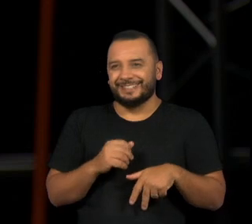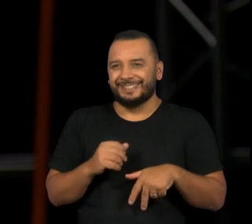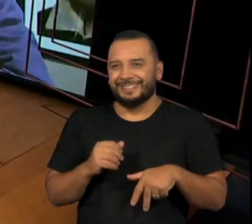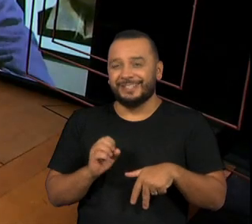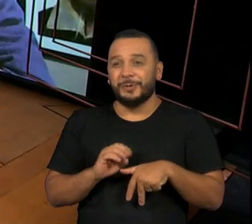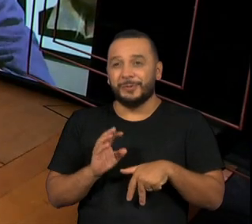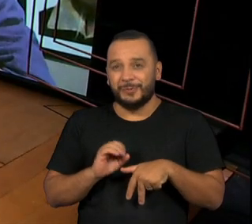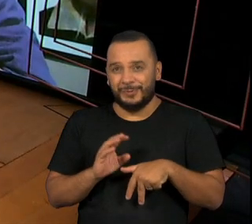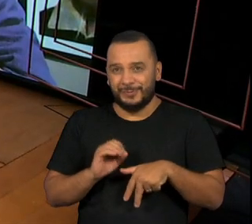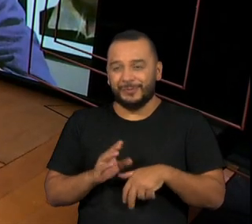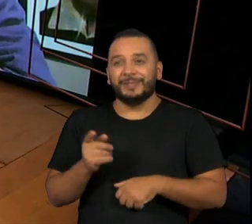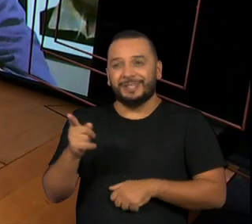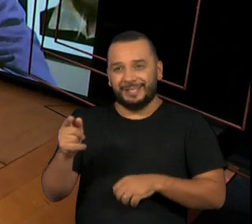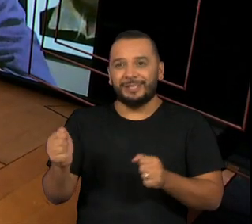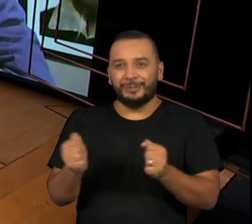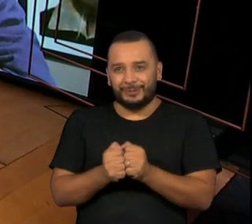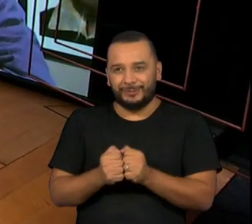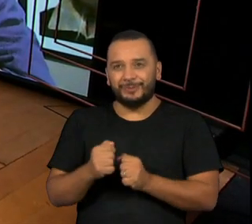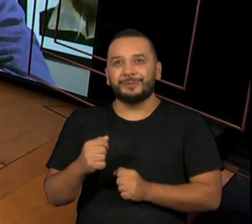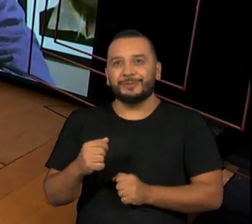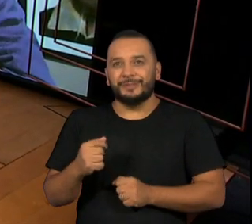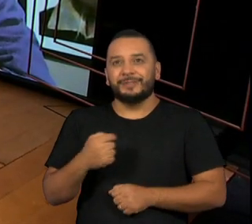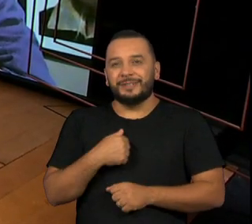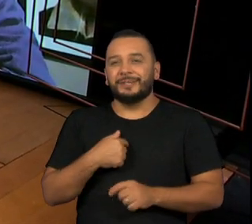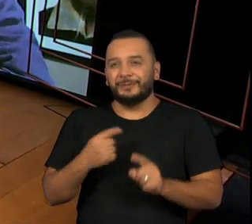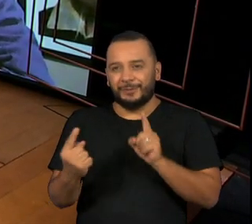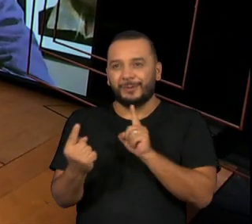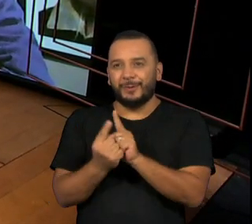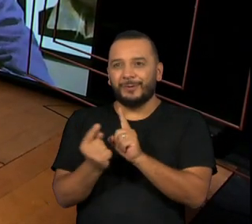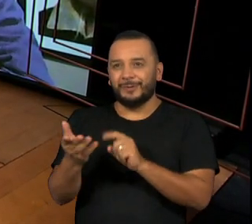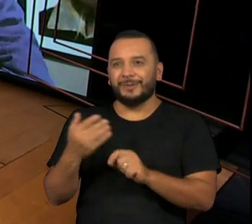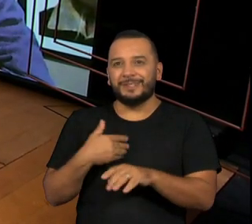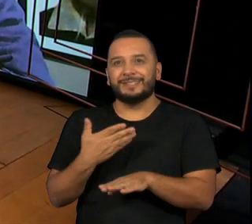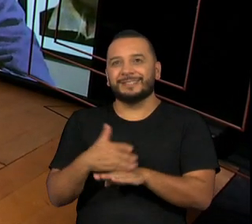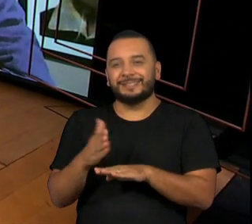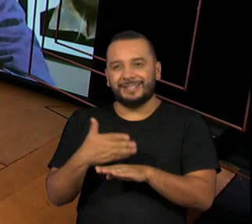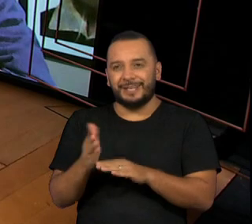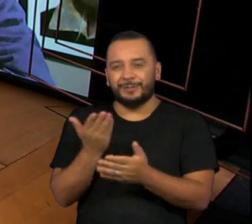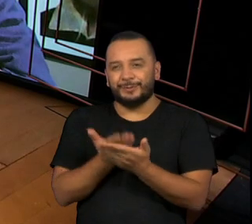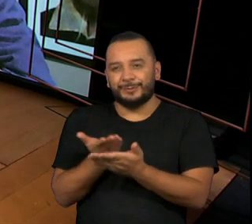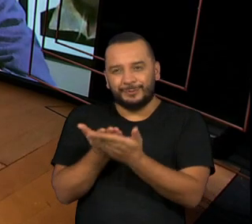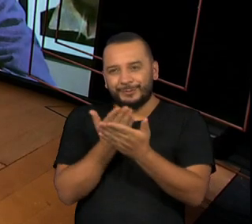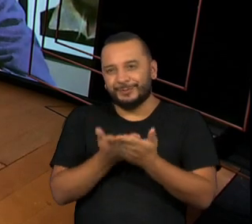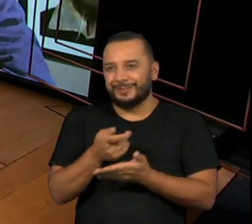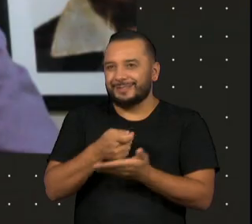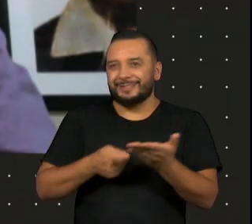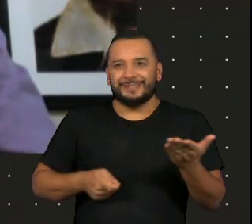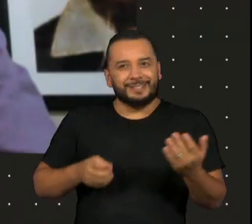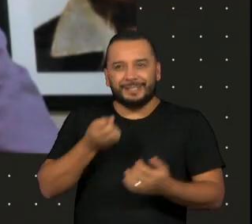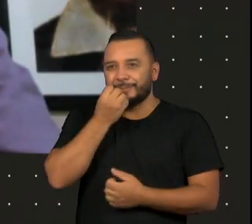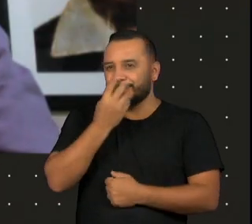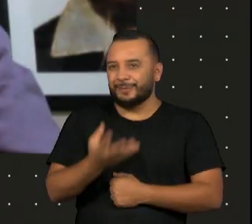E ele faz também. E aí a gente tem se encontrado nos ensaios, nos estudos de texto. É uma delícia, é uma delícia.